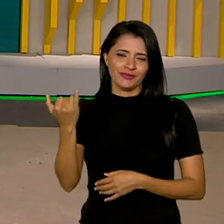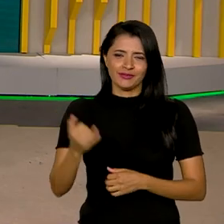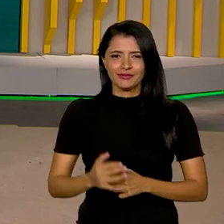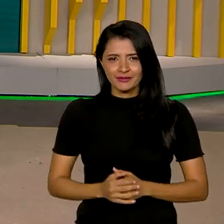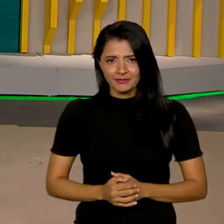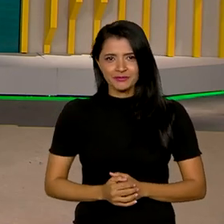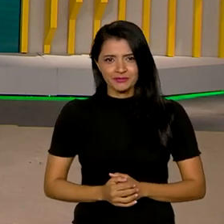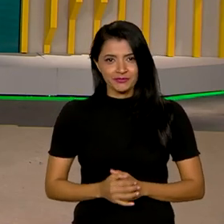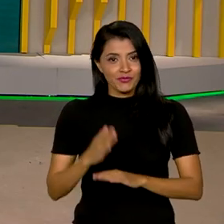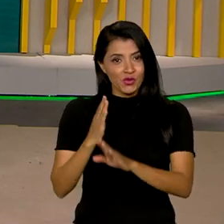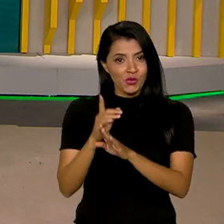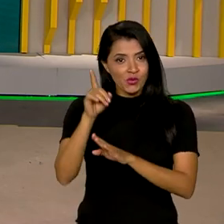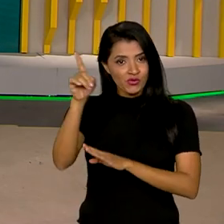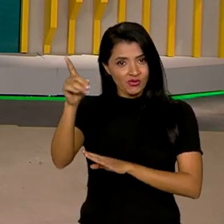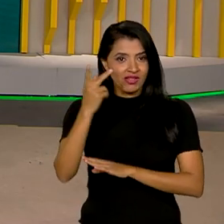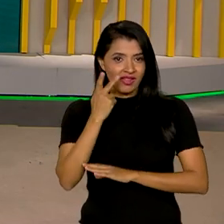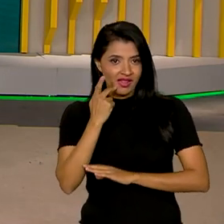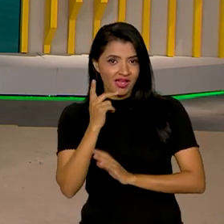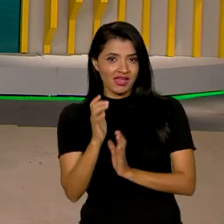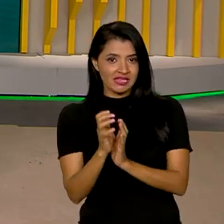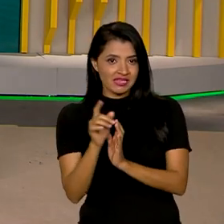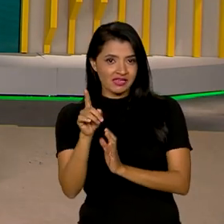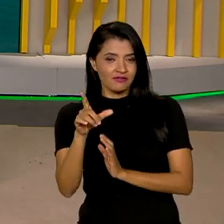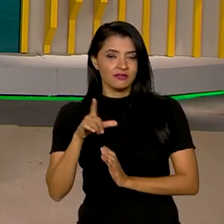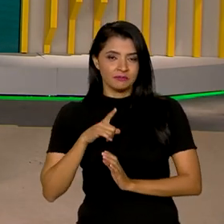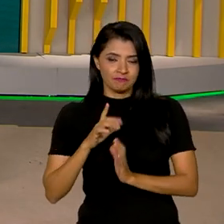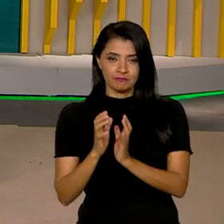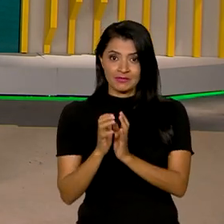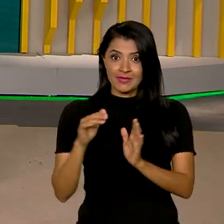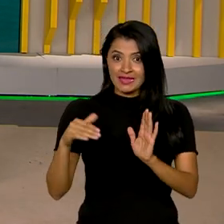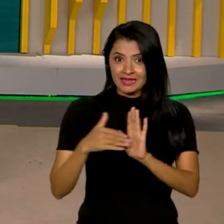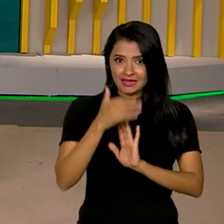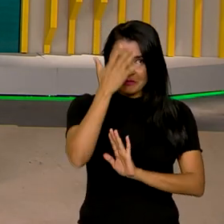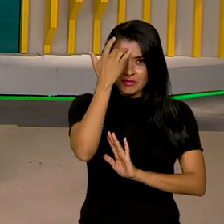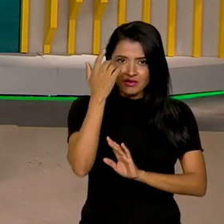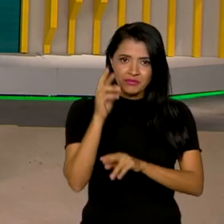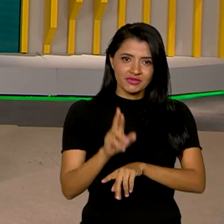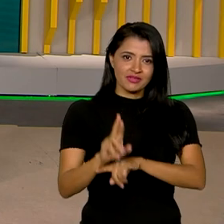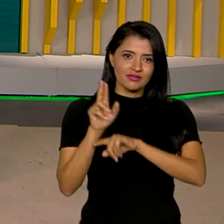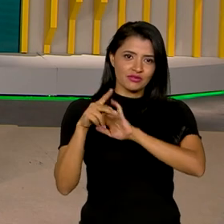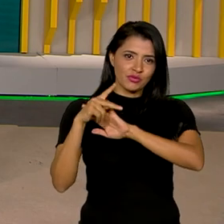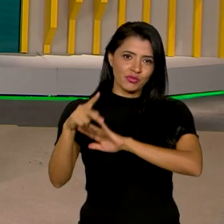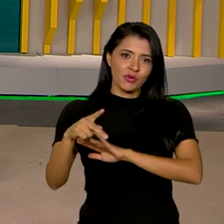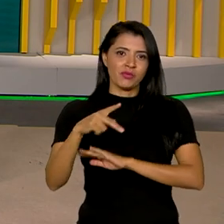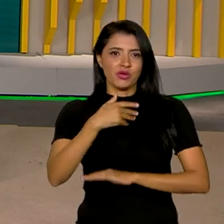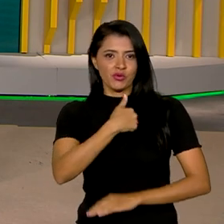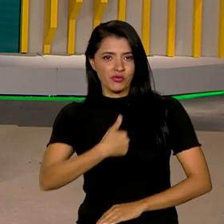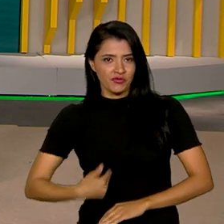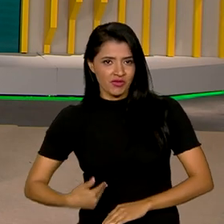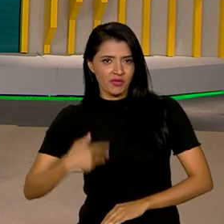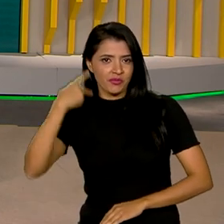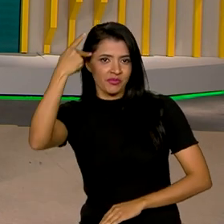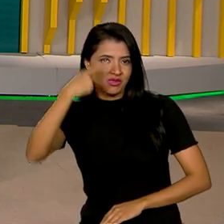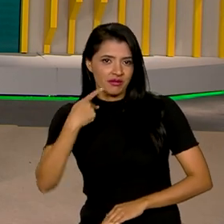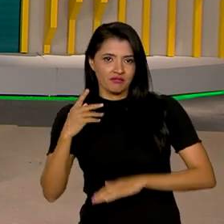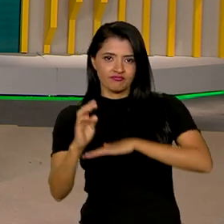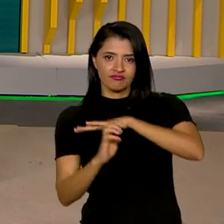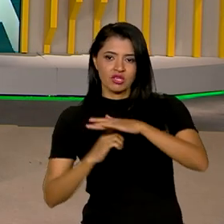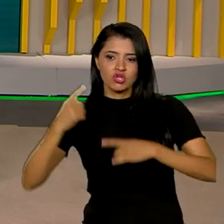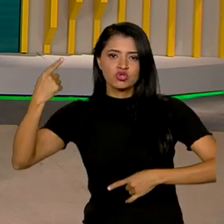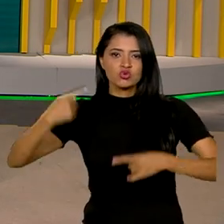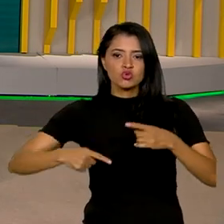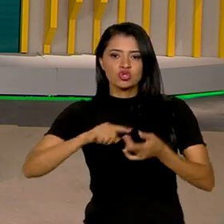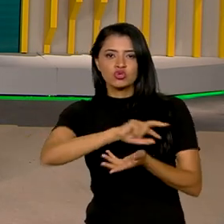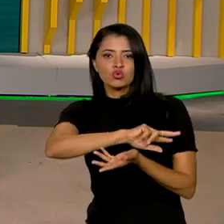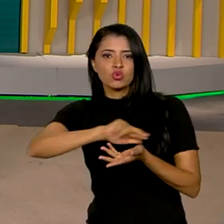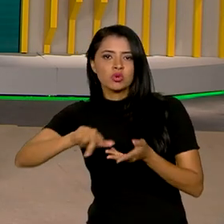Bom, um encontro em Recife, Pernambuco, reúne até amanhã representantes do governo, parlamentares e empresários para discutir ações